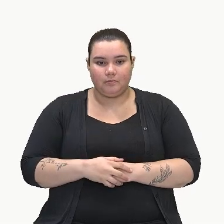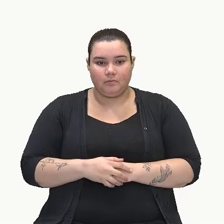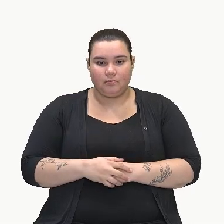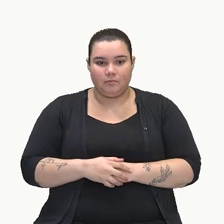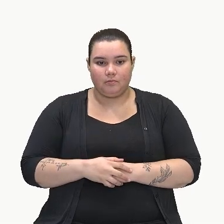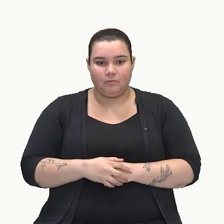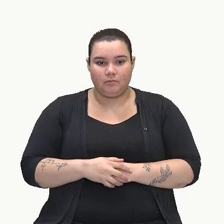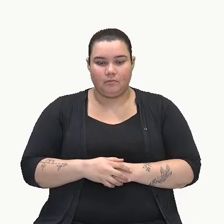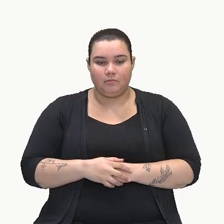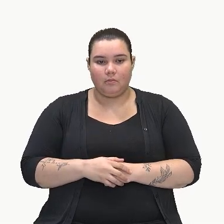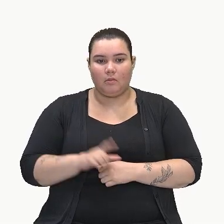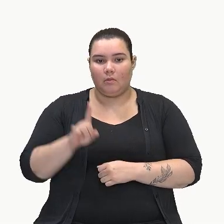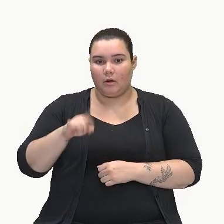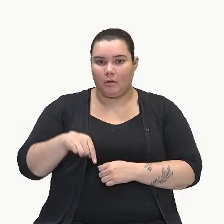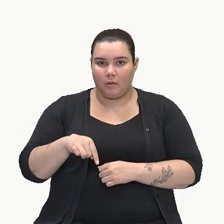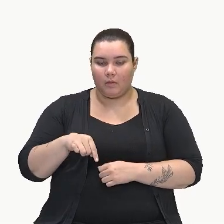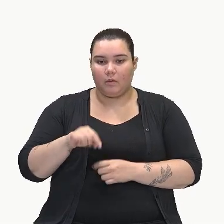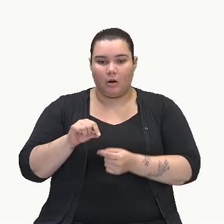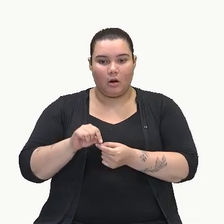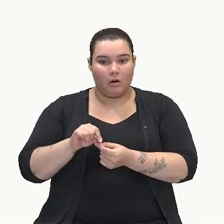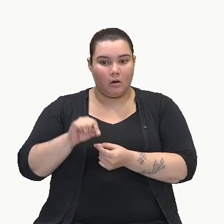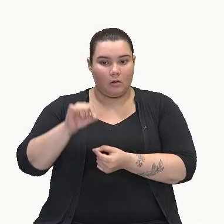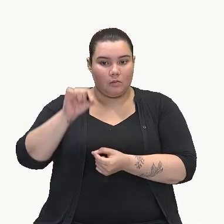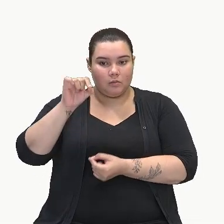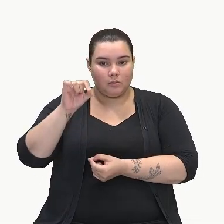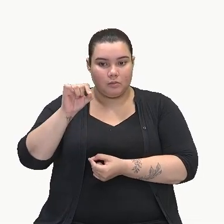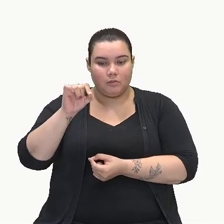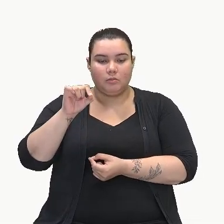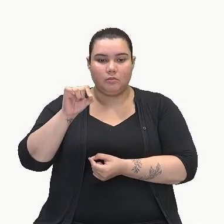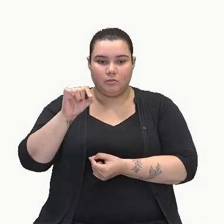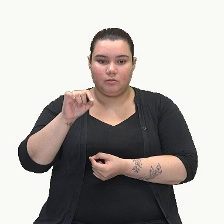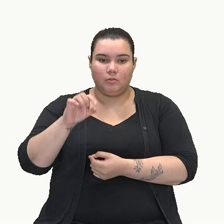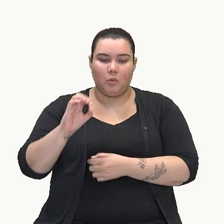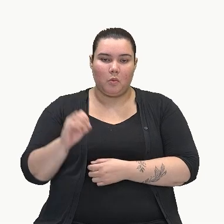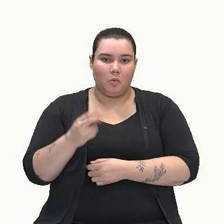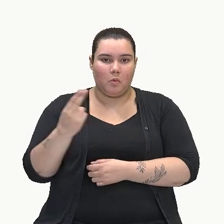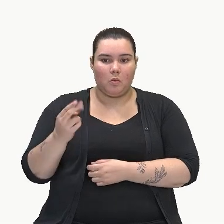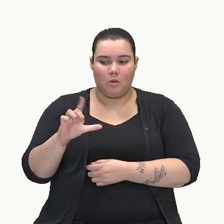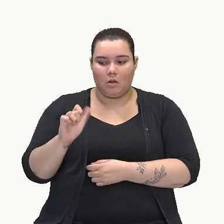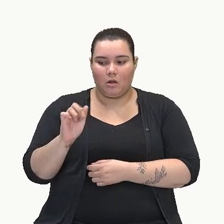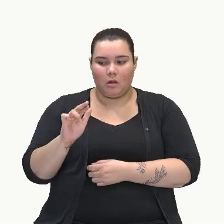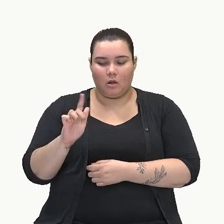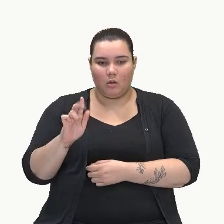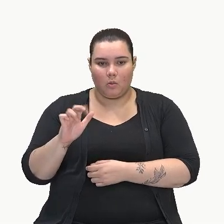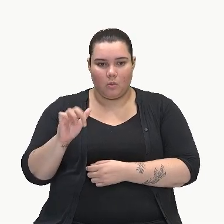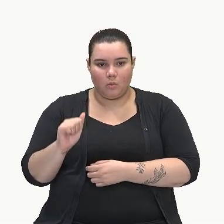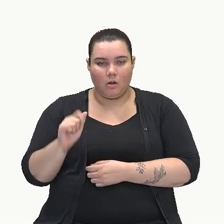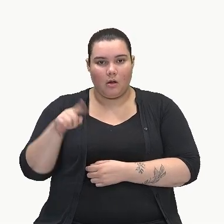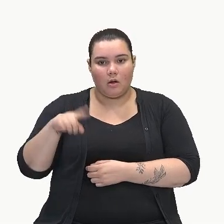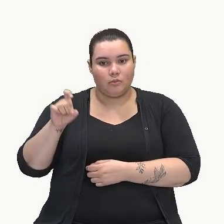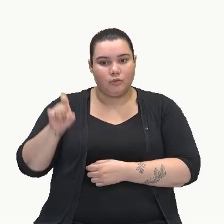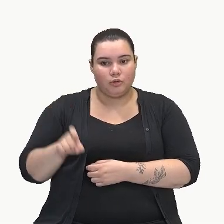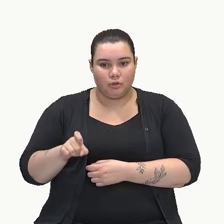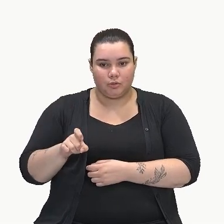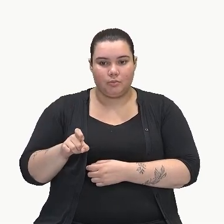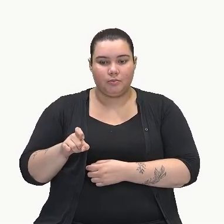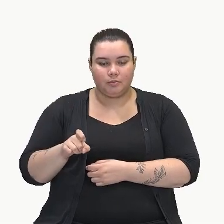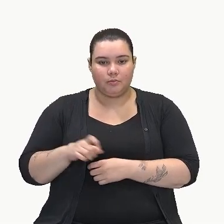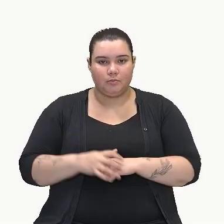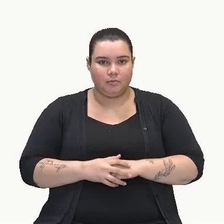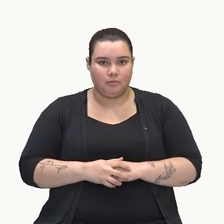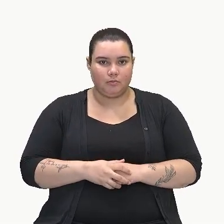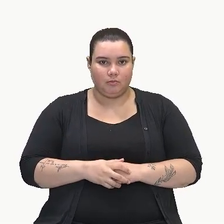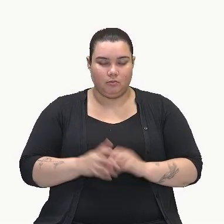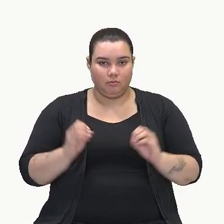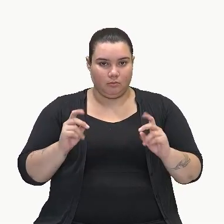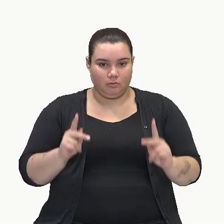Ó, da nossa altura ou largura vale x, tá bom?